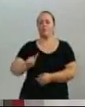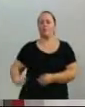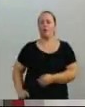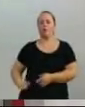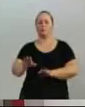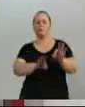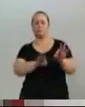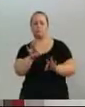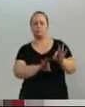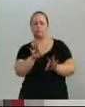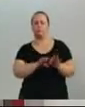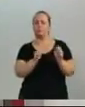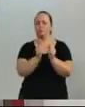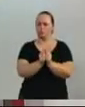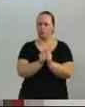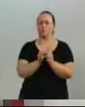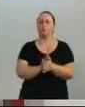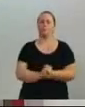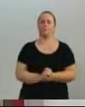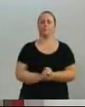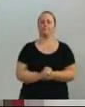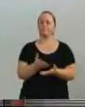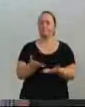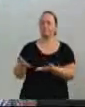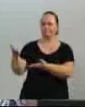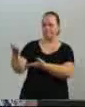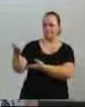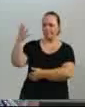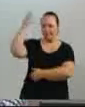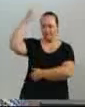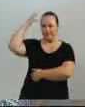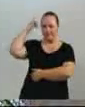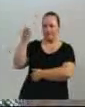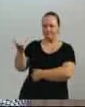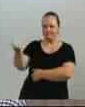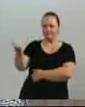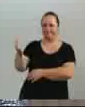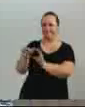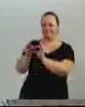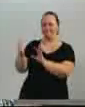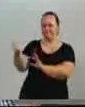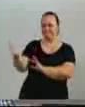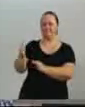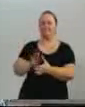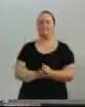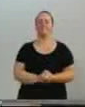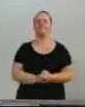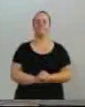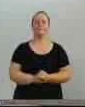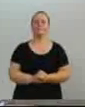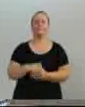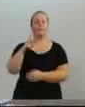parte ao meu nobre amigo vereador, o vereador Ivan Nats. Ouvimos em a parte o vereador Ivan Nats. Vereador